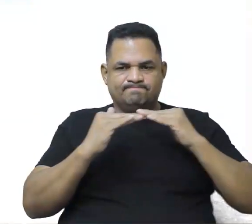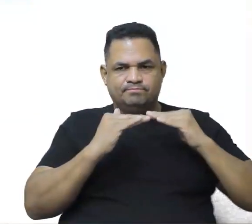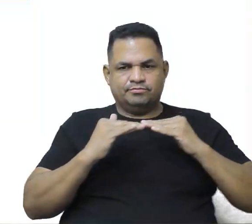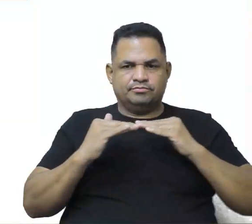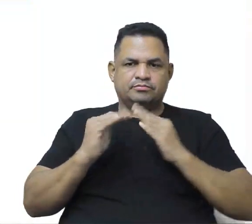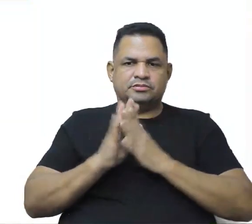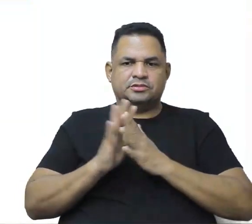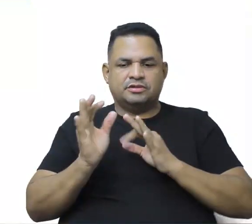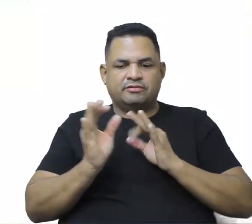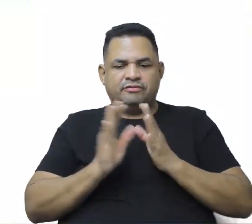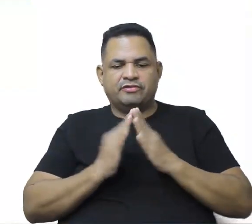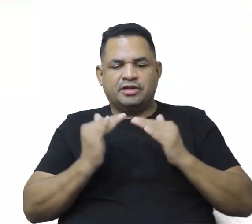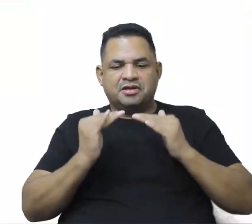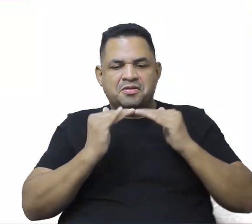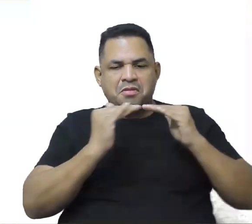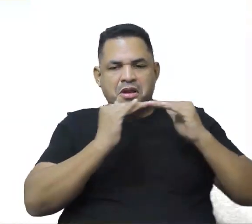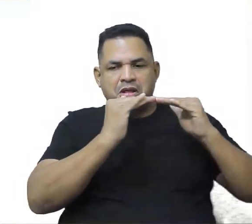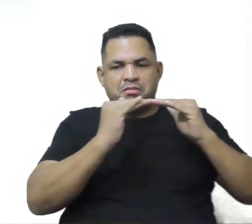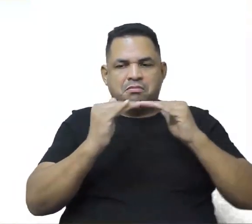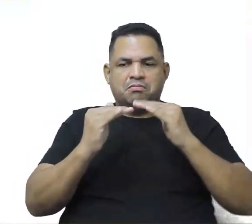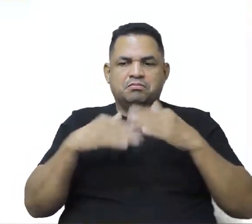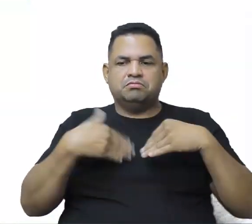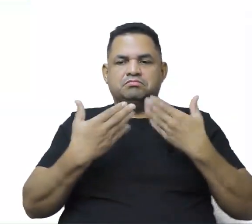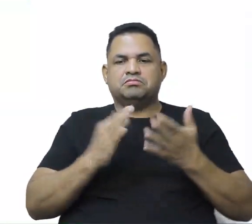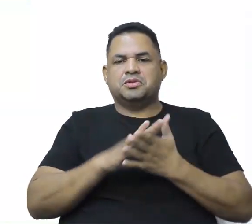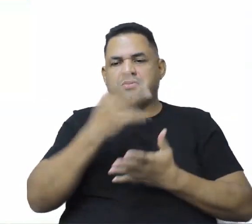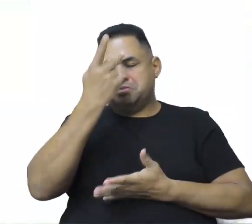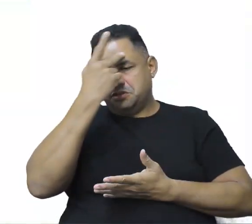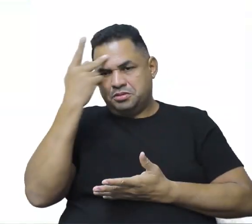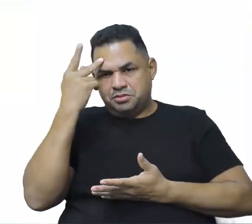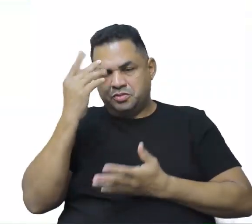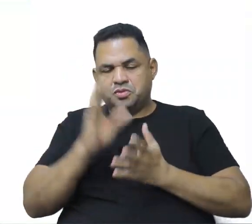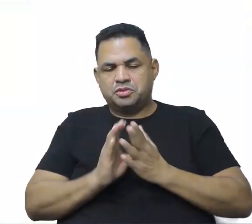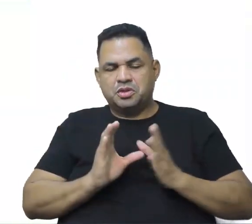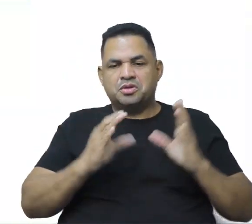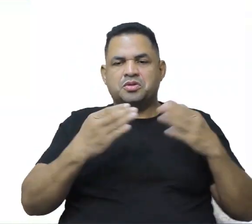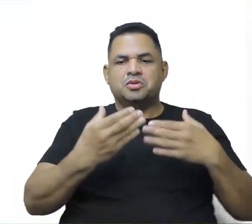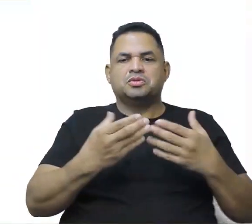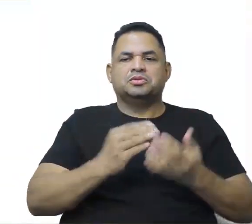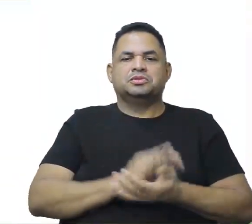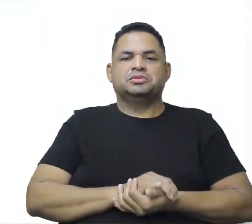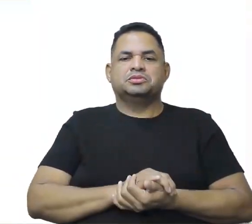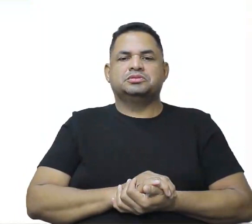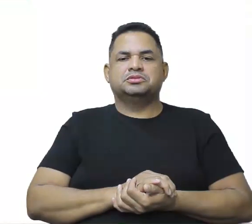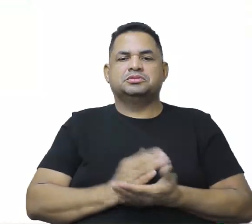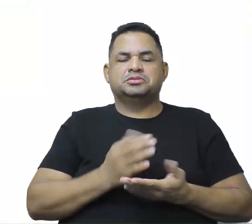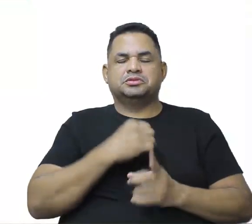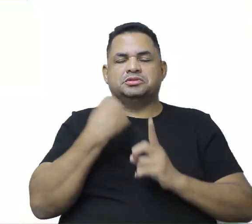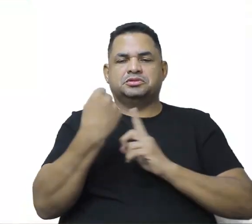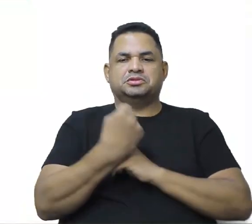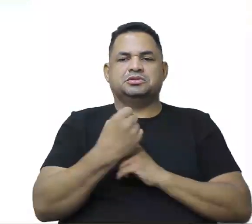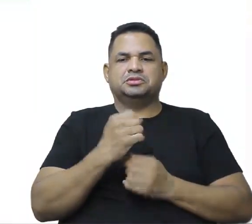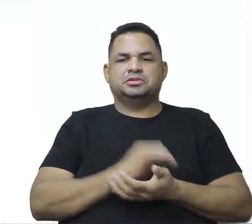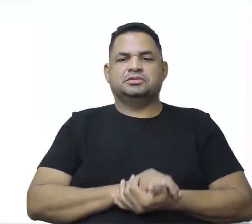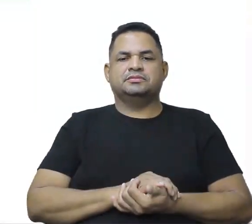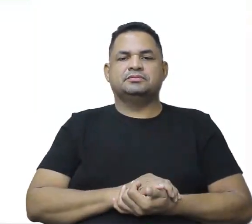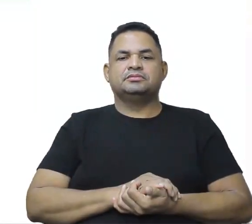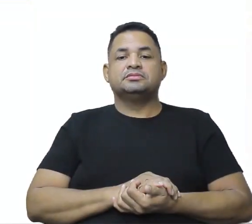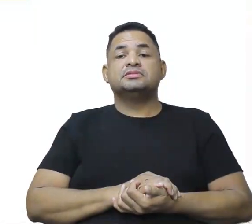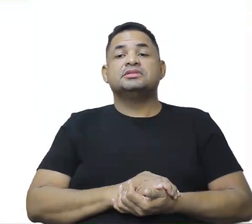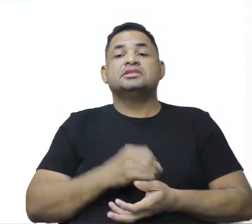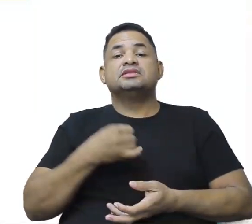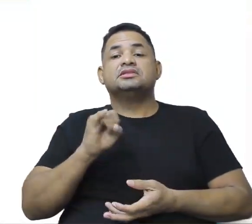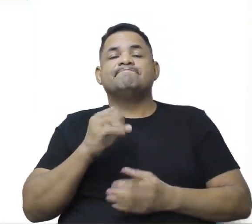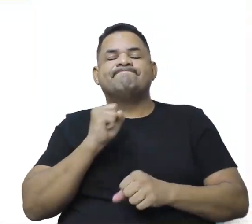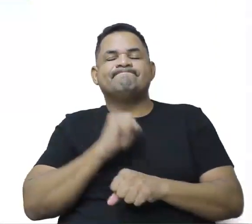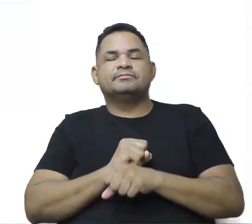a gente vai se homogeneizando enquanto pessoas, enquanto grupos e enquanto classes sociais. E se a gente for parar